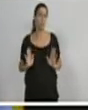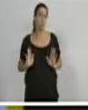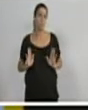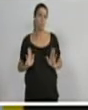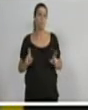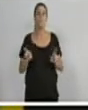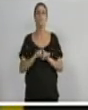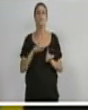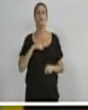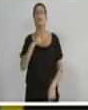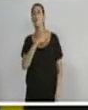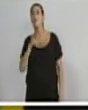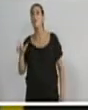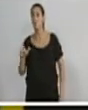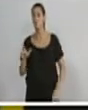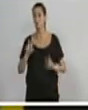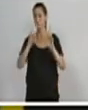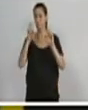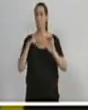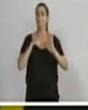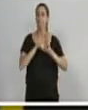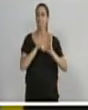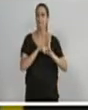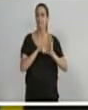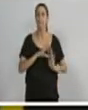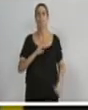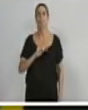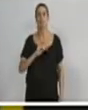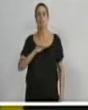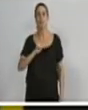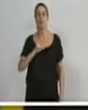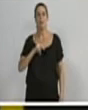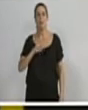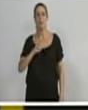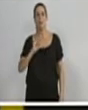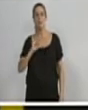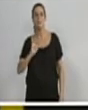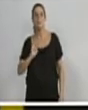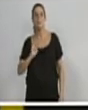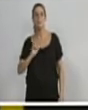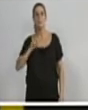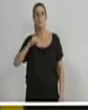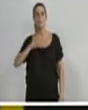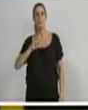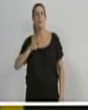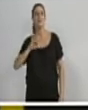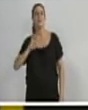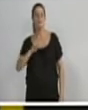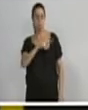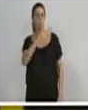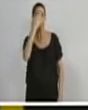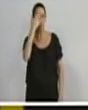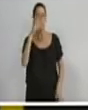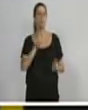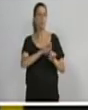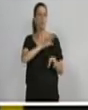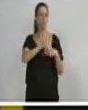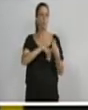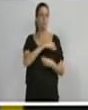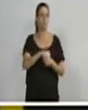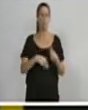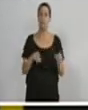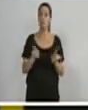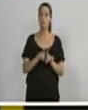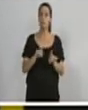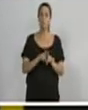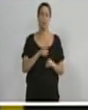tapete negro, que eu acho que V. Exª sabe muito bem o que significa isso. Também não vou falar que V. Exª entregou